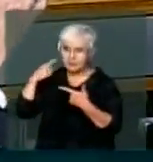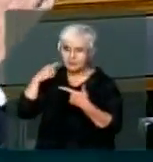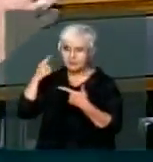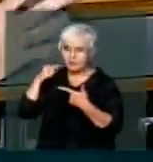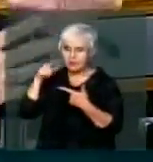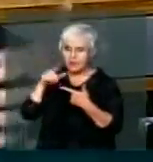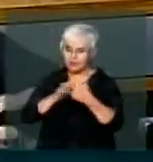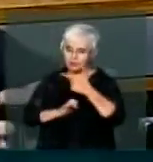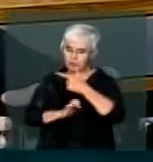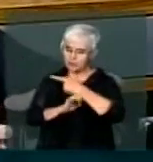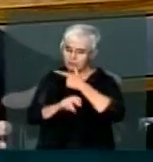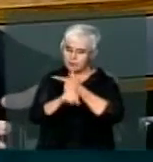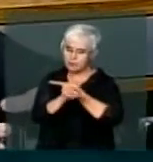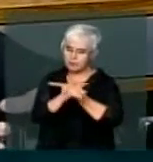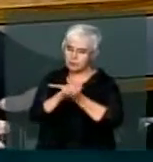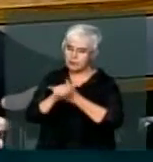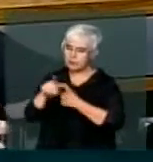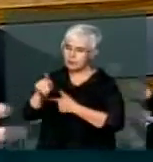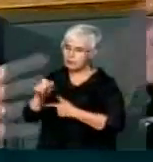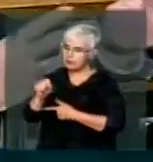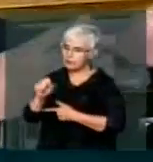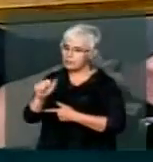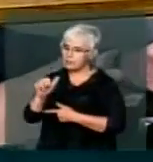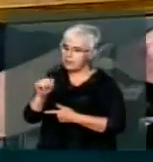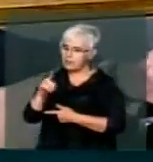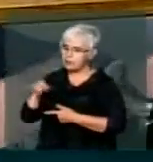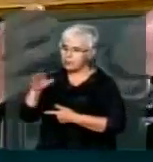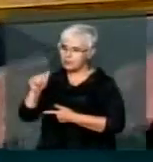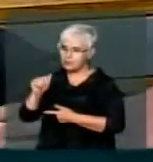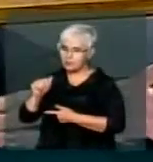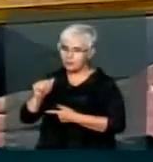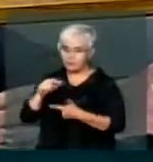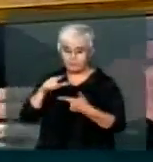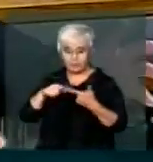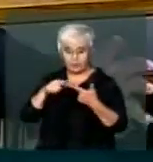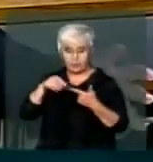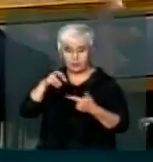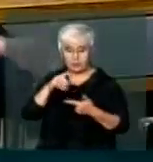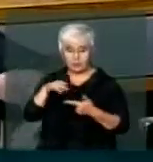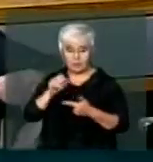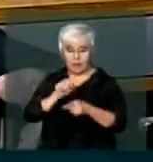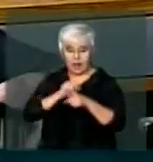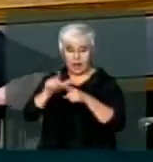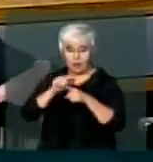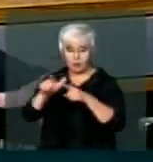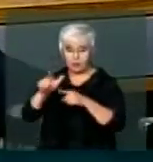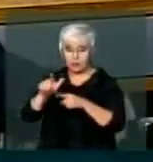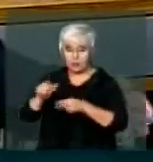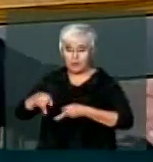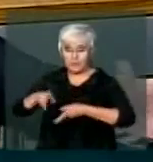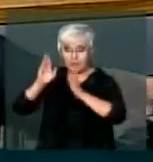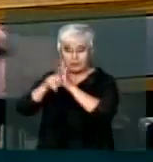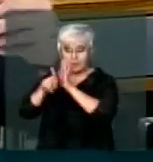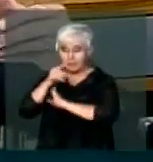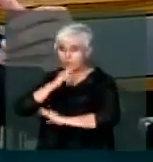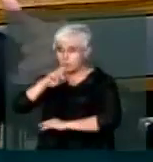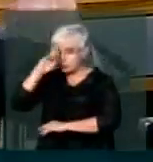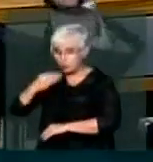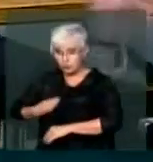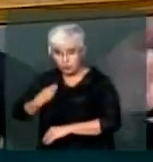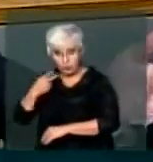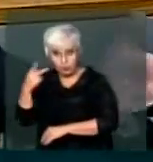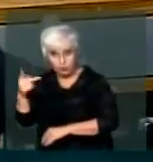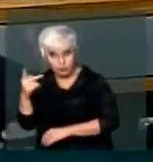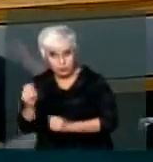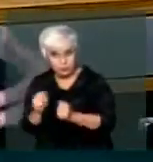Passadena Marcelo loca um apartamento para sua esposa onde o senhor morou Vossa Senhoria concorda que por mais que seja